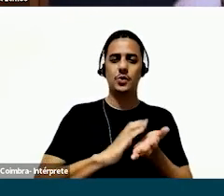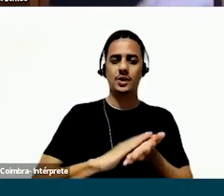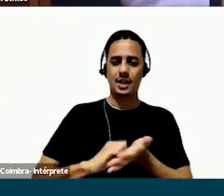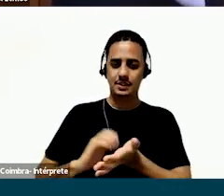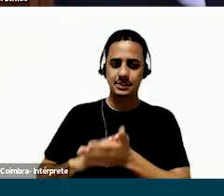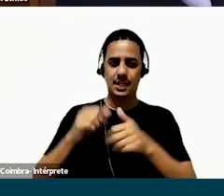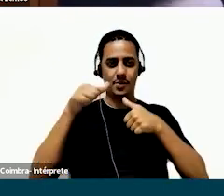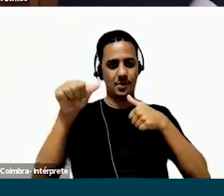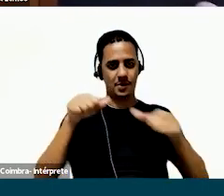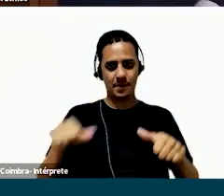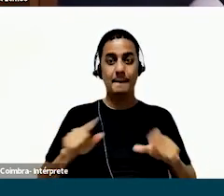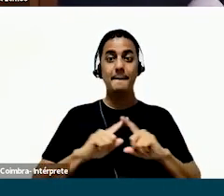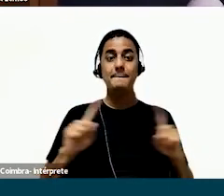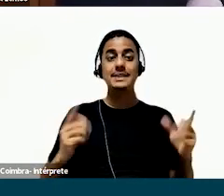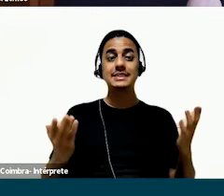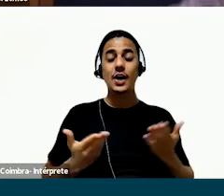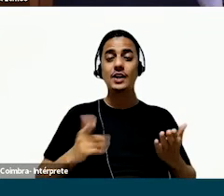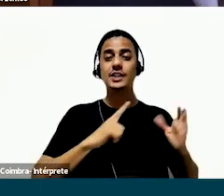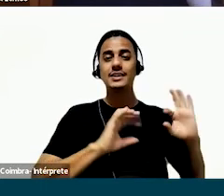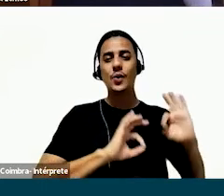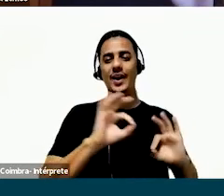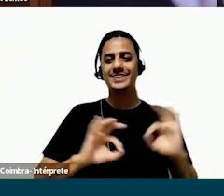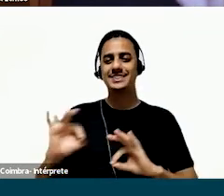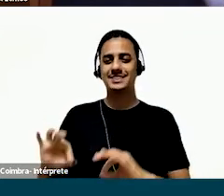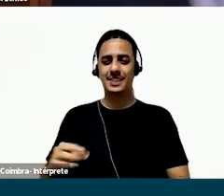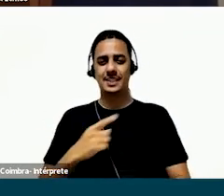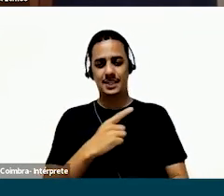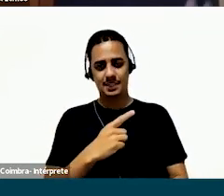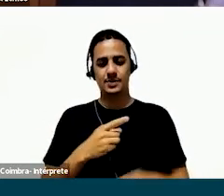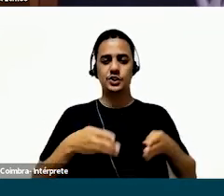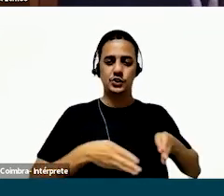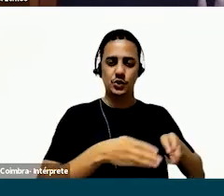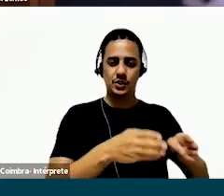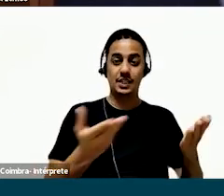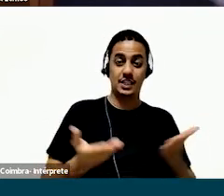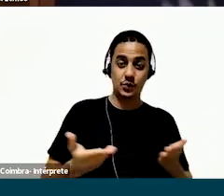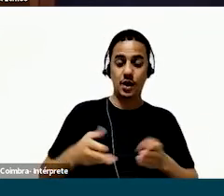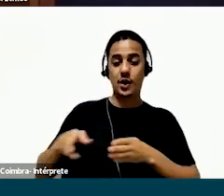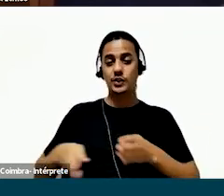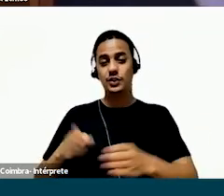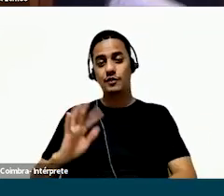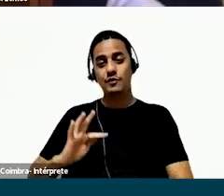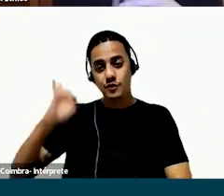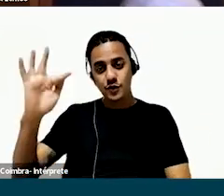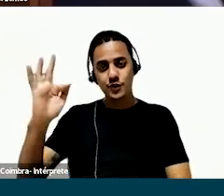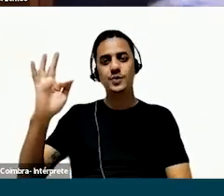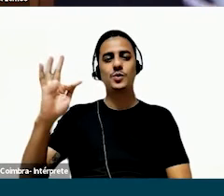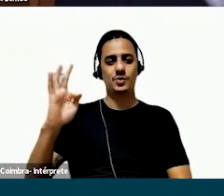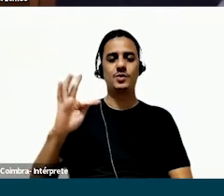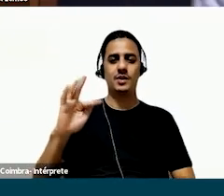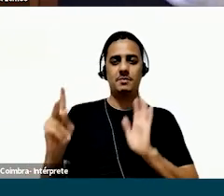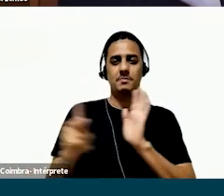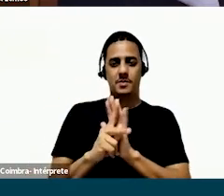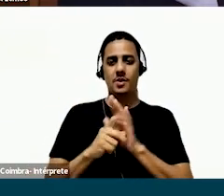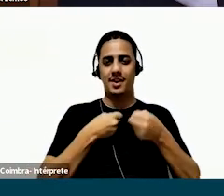de uma estrutura de anotação em formato de post-it, mas dessa vez já com essa organização muito clara, assim, da jornada atual e da jornada futura que